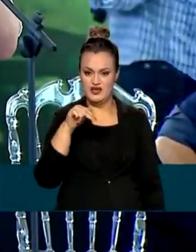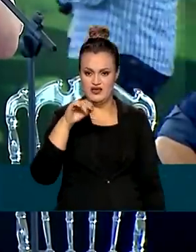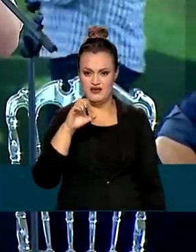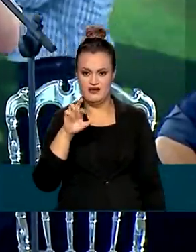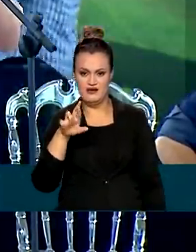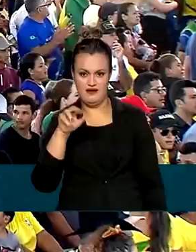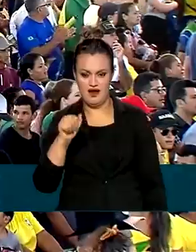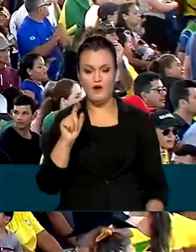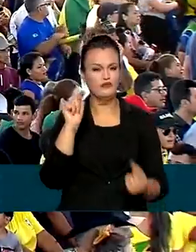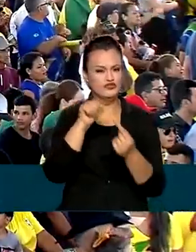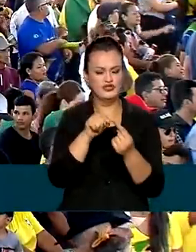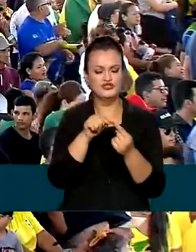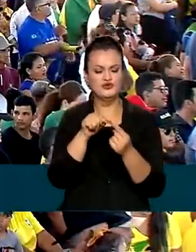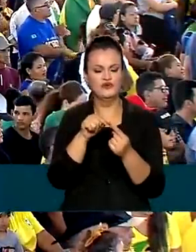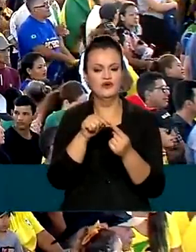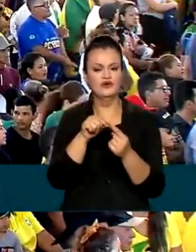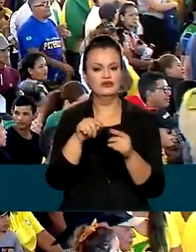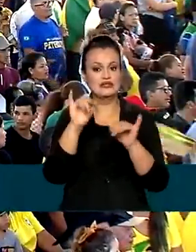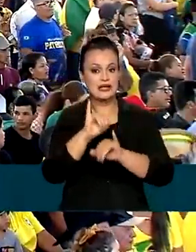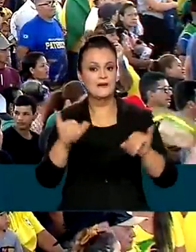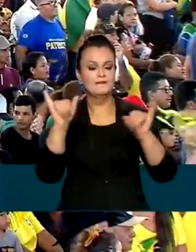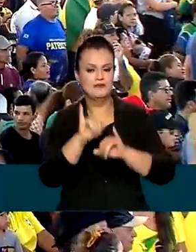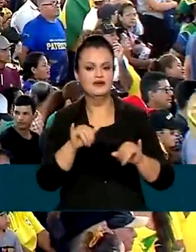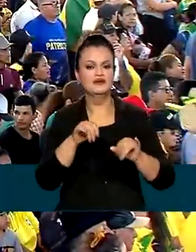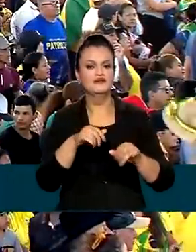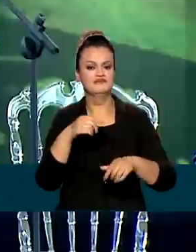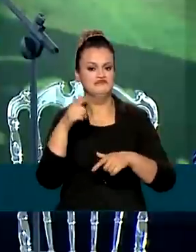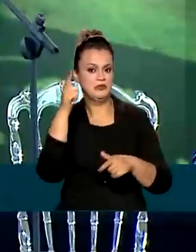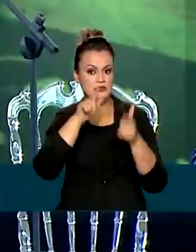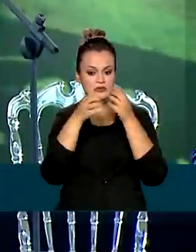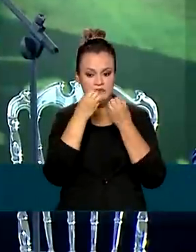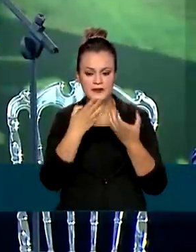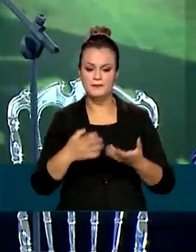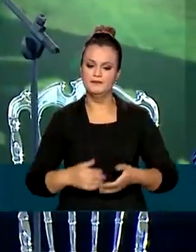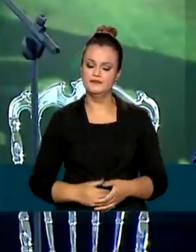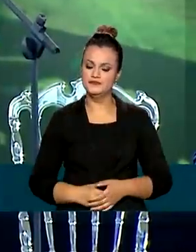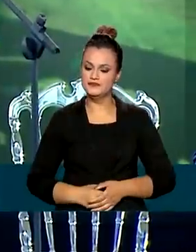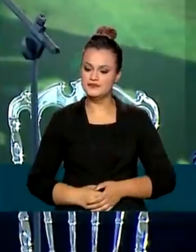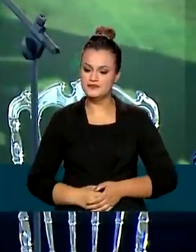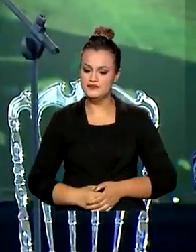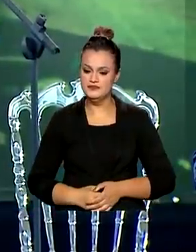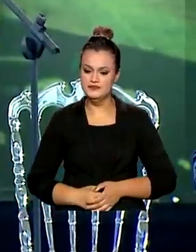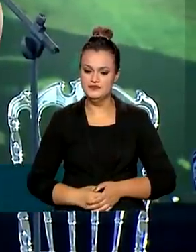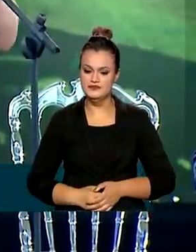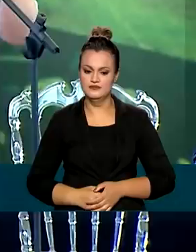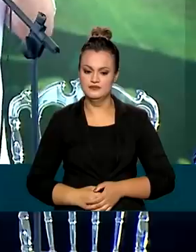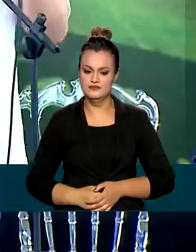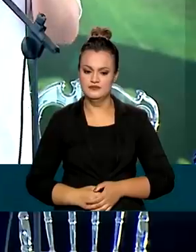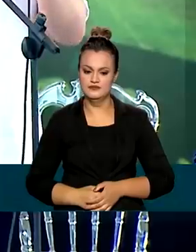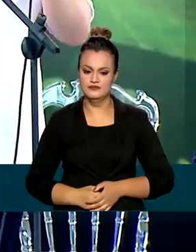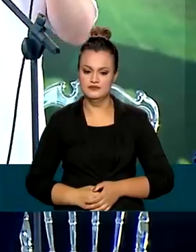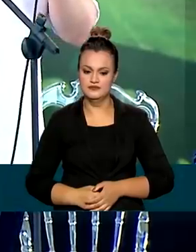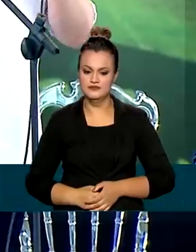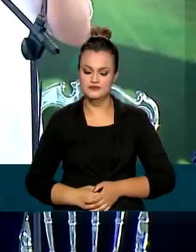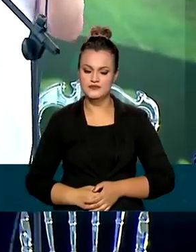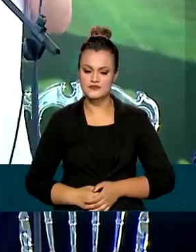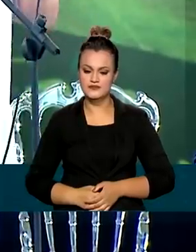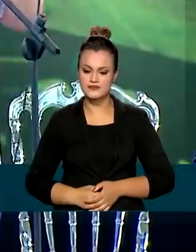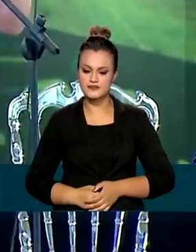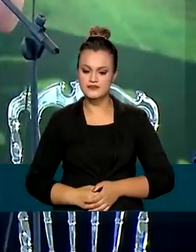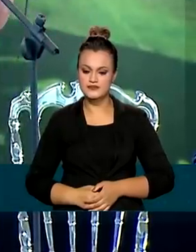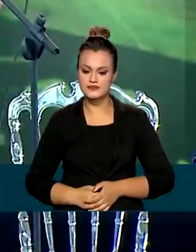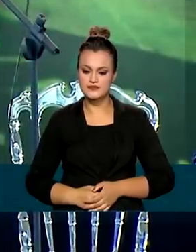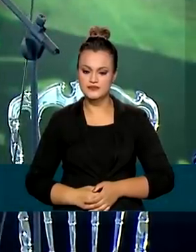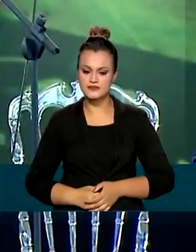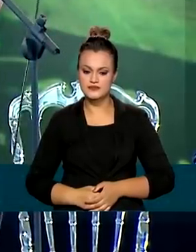a meta da campanha Abril Verde Amarelo foi ultrapassada. Com as entregas que já fizemos juntos em Minas e Goiás, chegando a